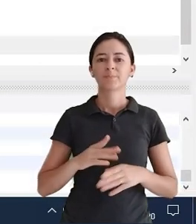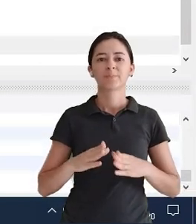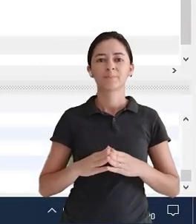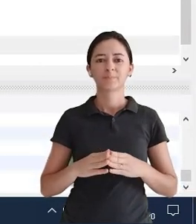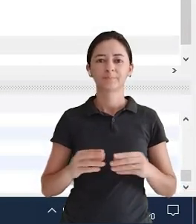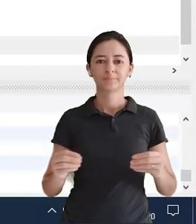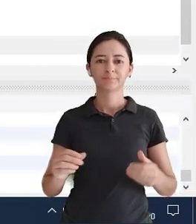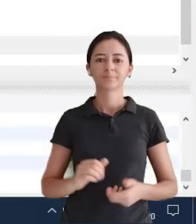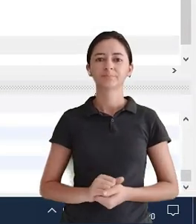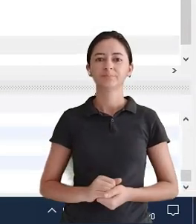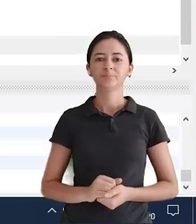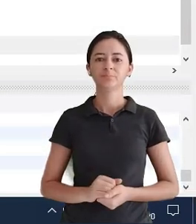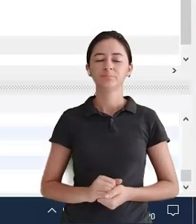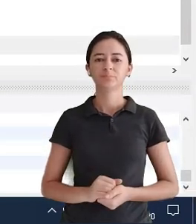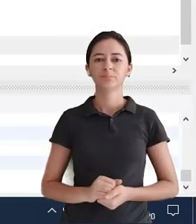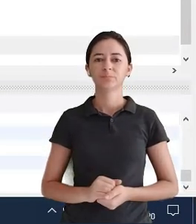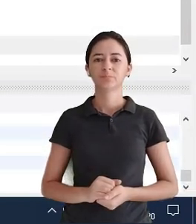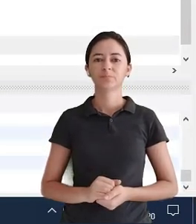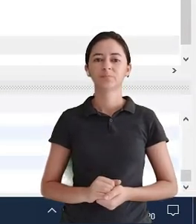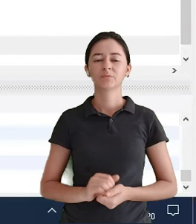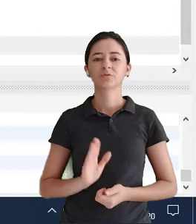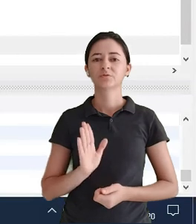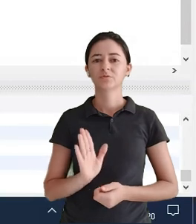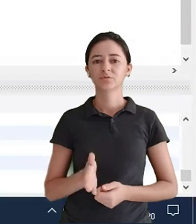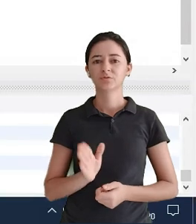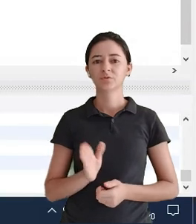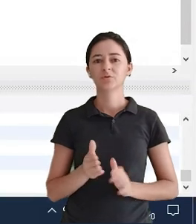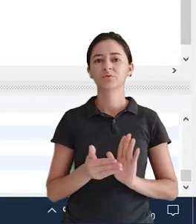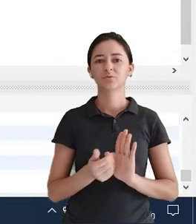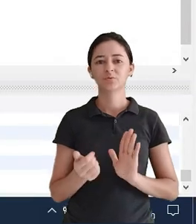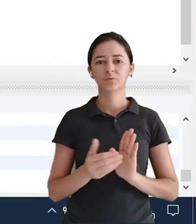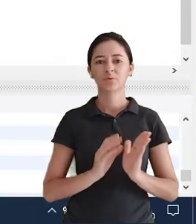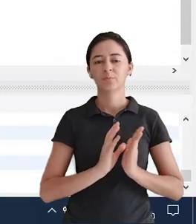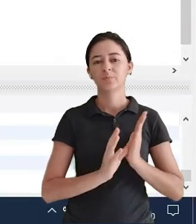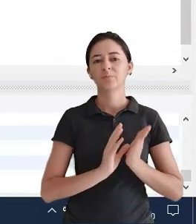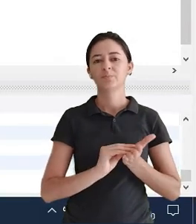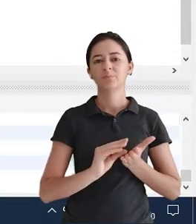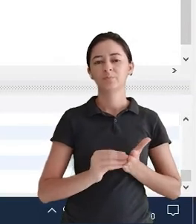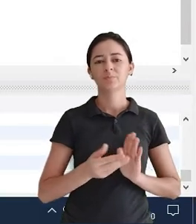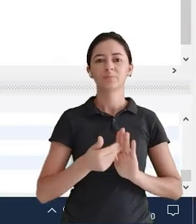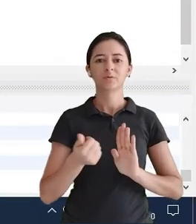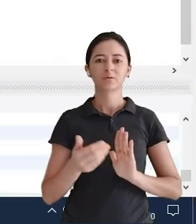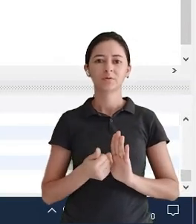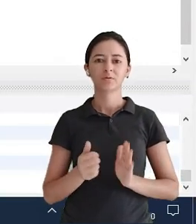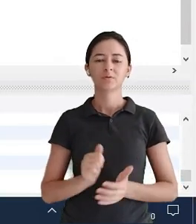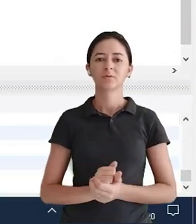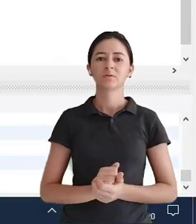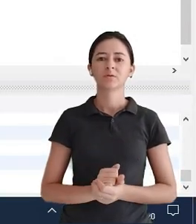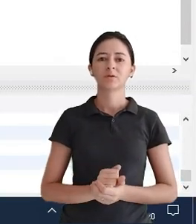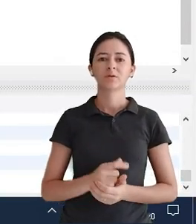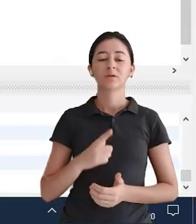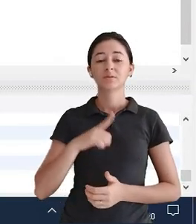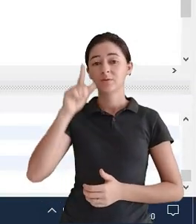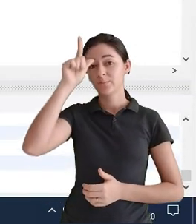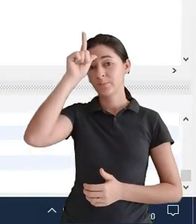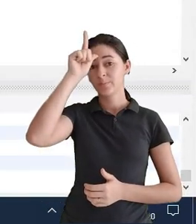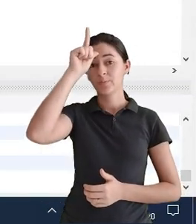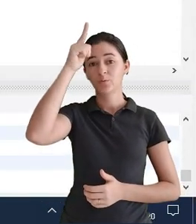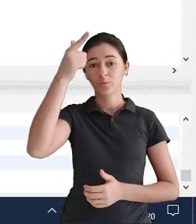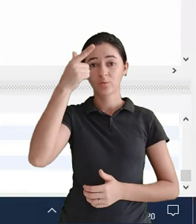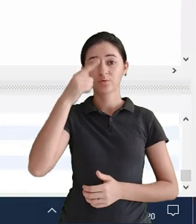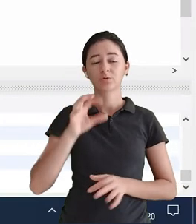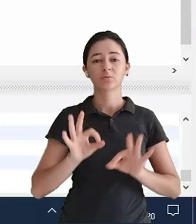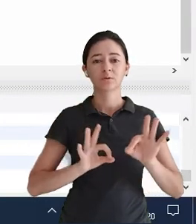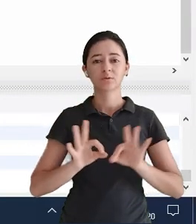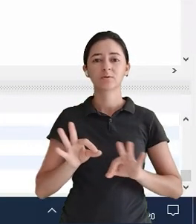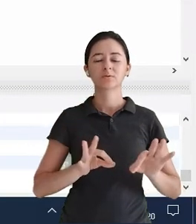País foi Pronto Lá Não sobrou uma tabelinha Dentro do banco de dados Aula 3 Tá bom? Então essa seria a